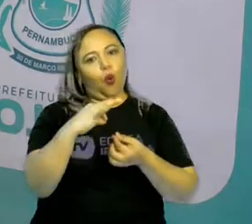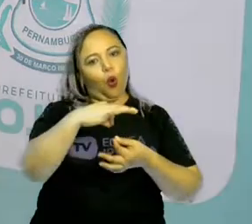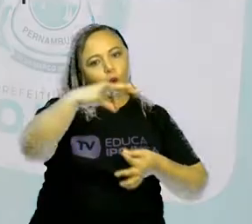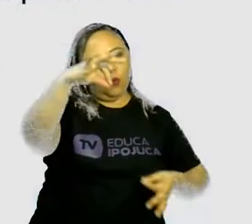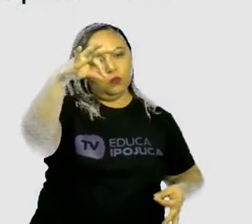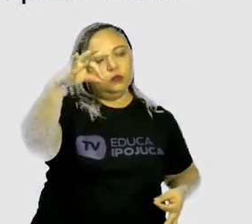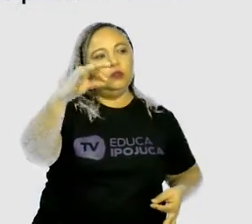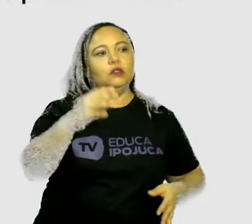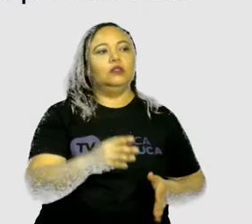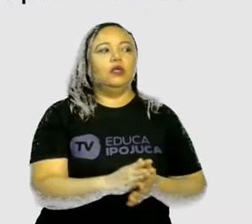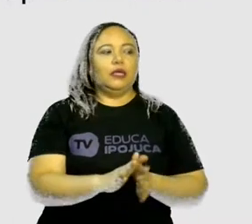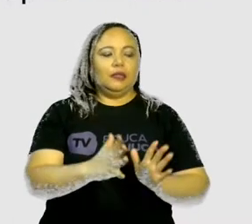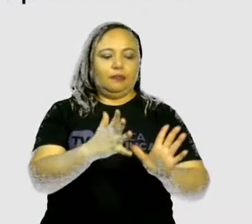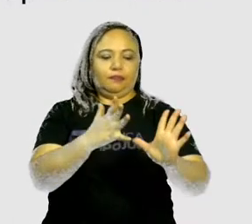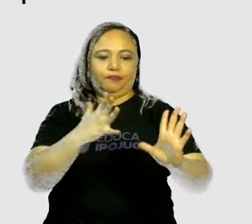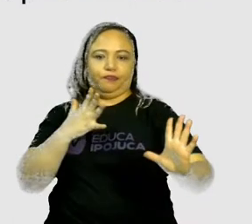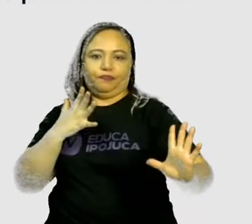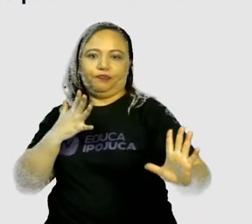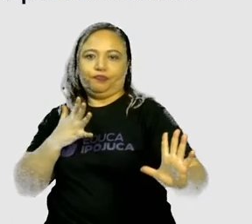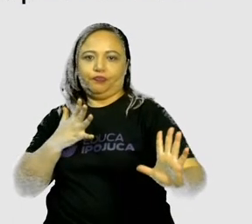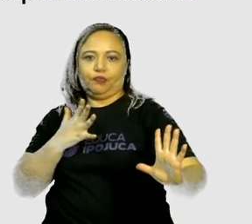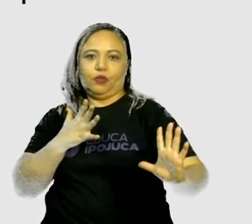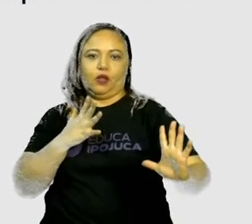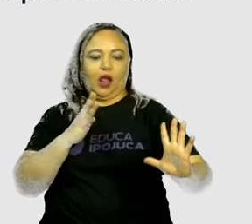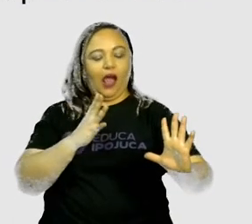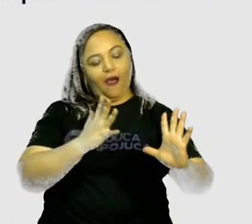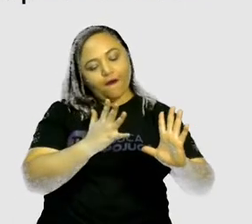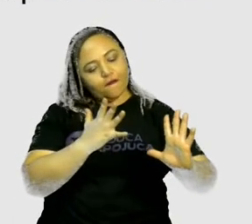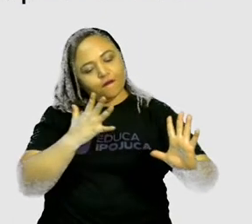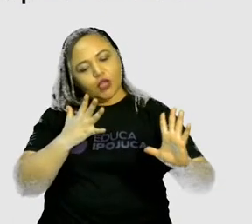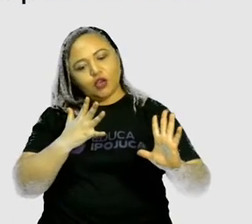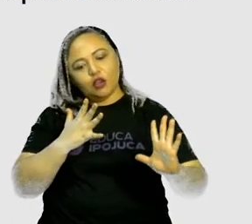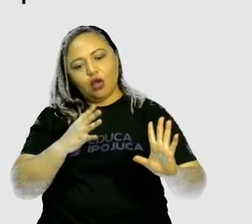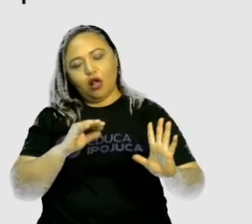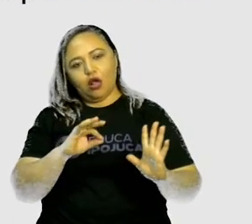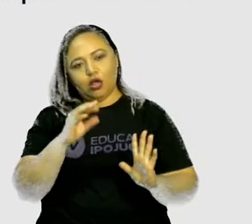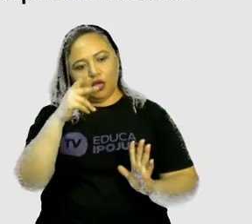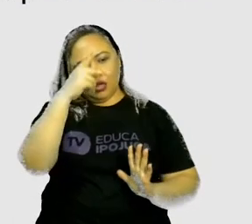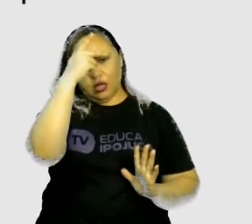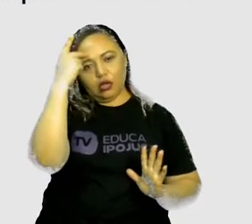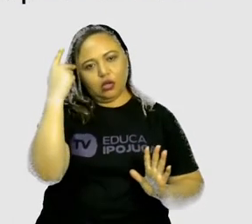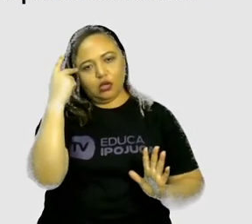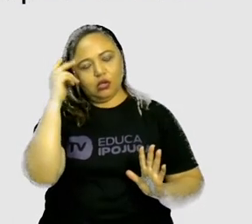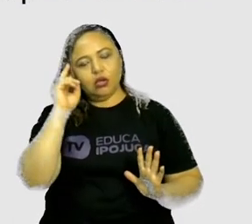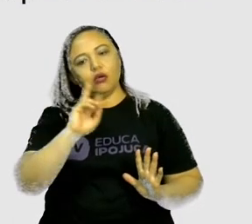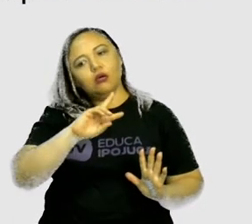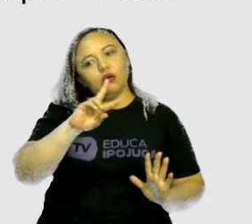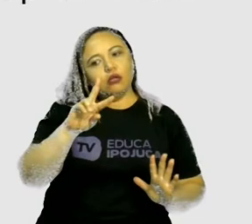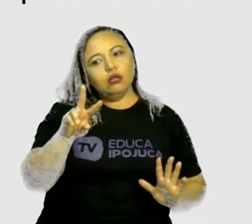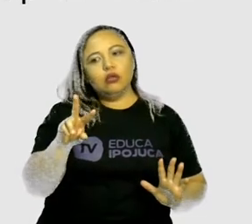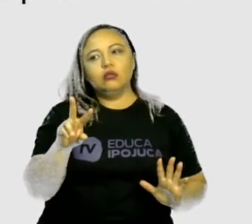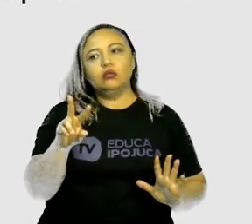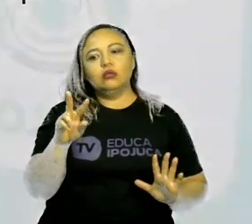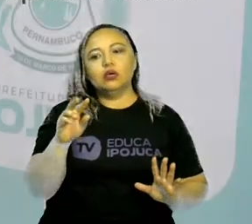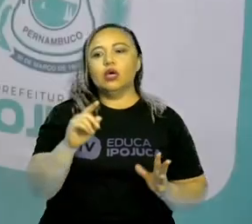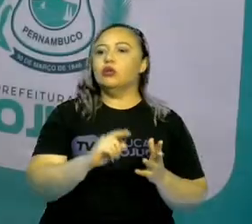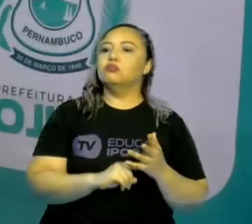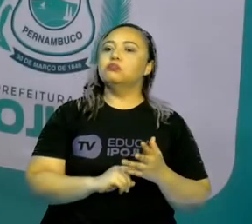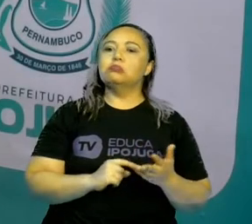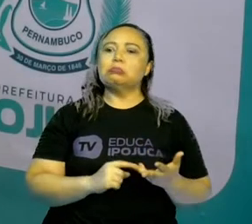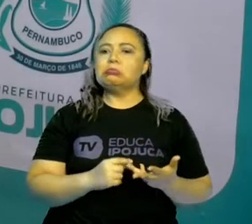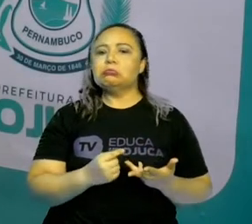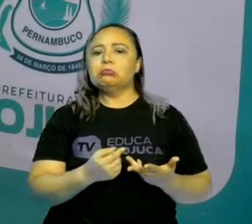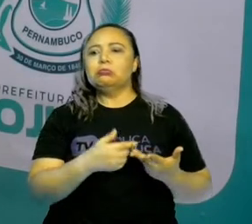mesmo de pessoas, eu posso fazer uma proximidade assim, fazendo, estipulando uma quantidade.